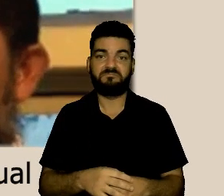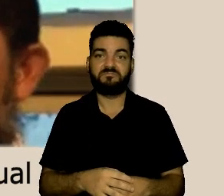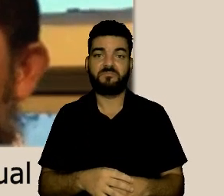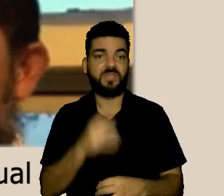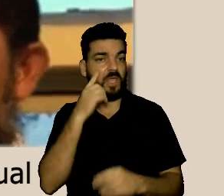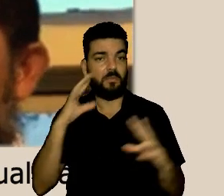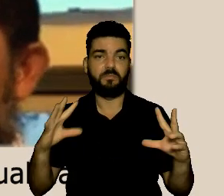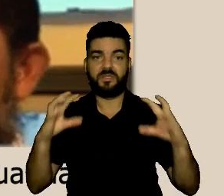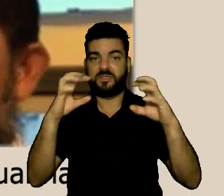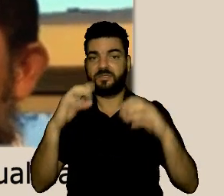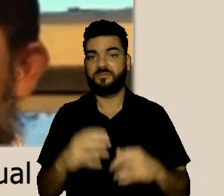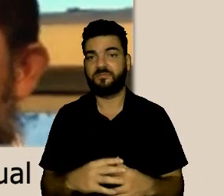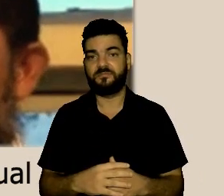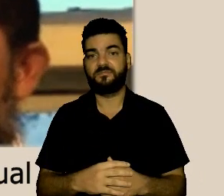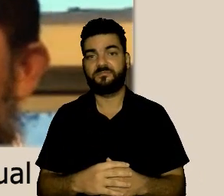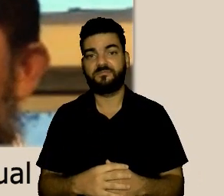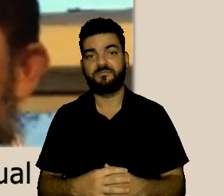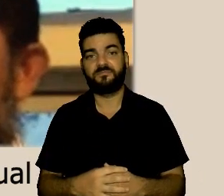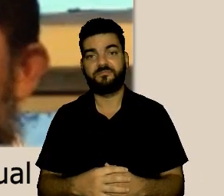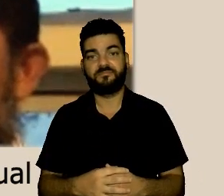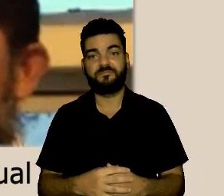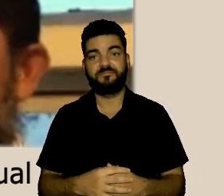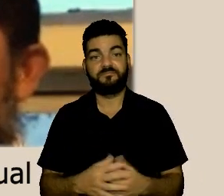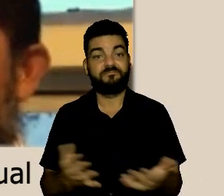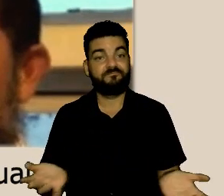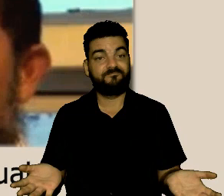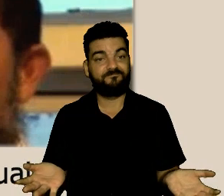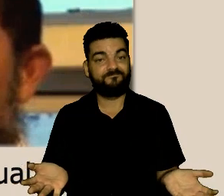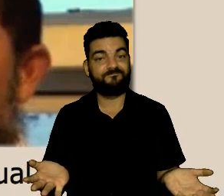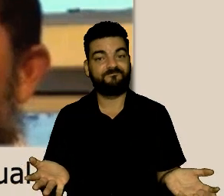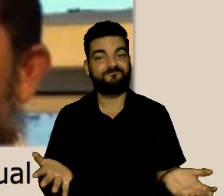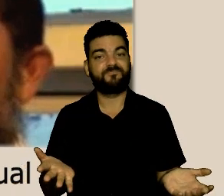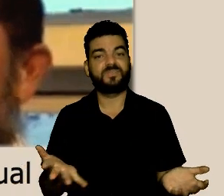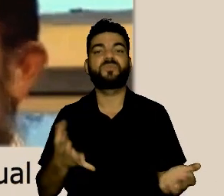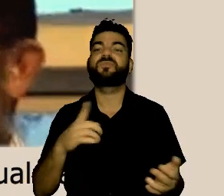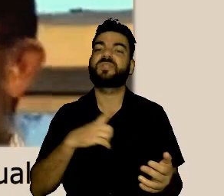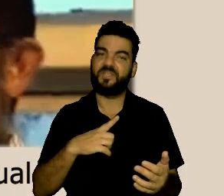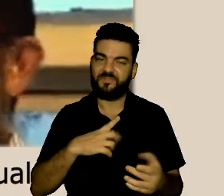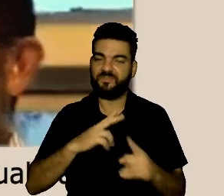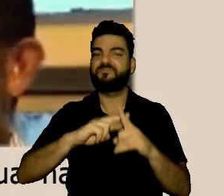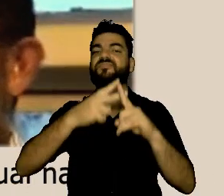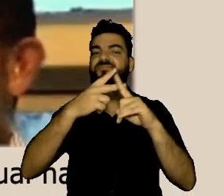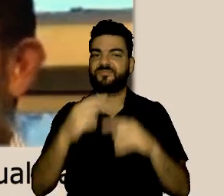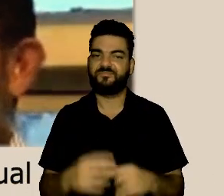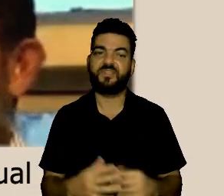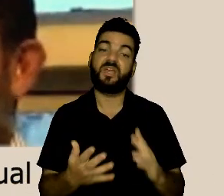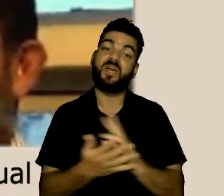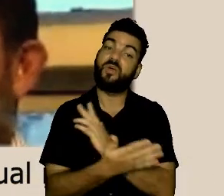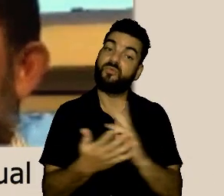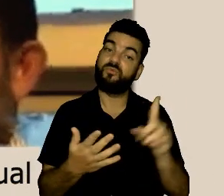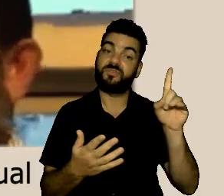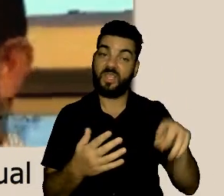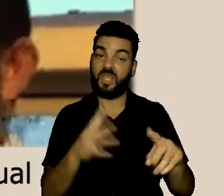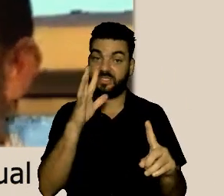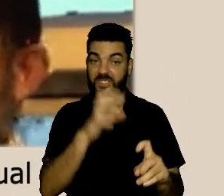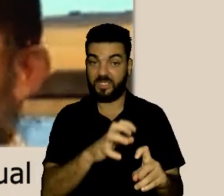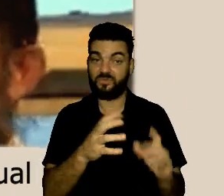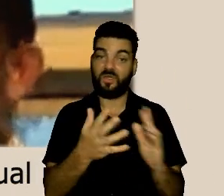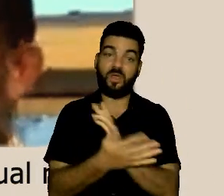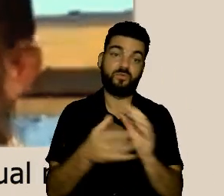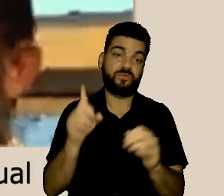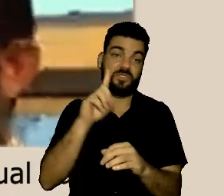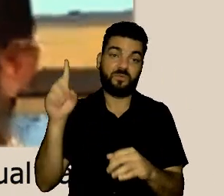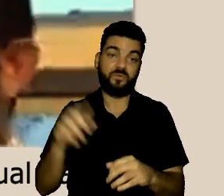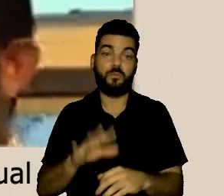essas ferramentas conflituosas para causar assédio nos colegas então nós tivemos sim